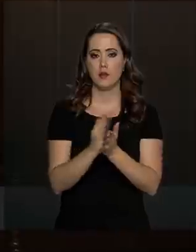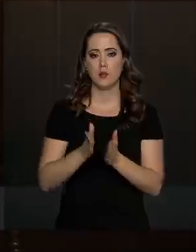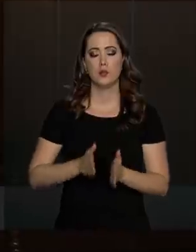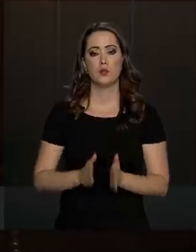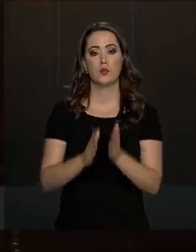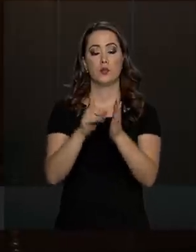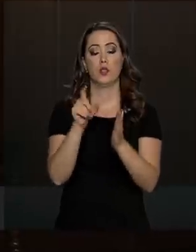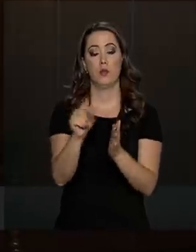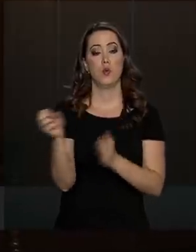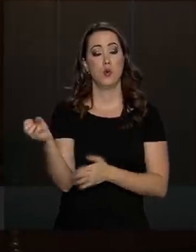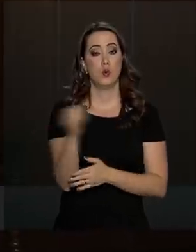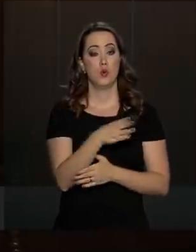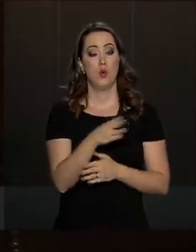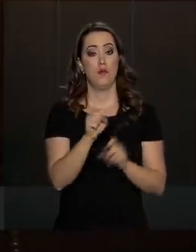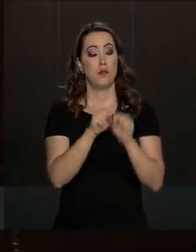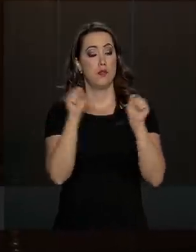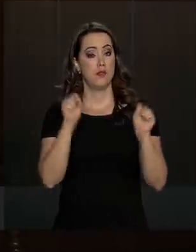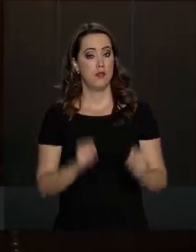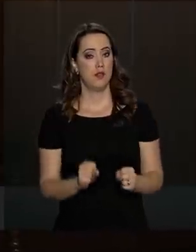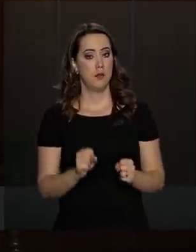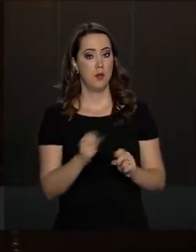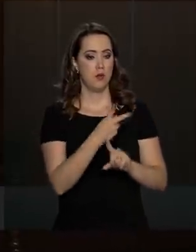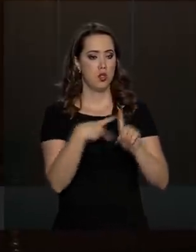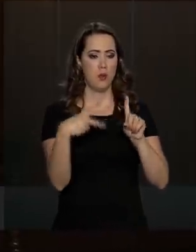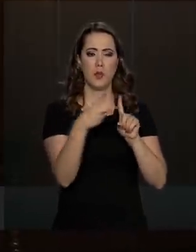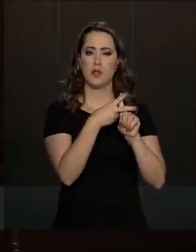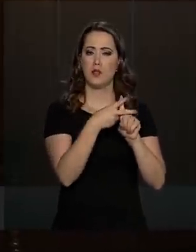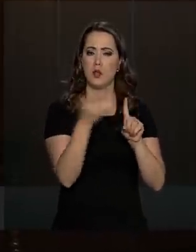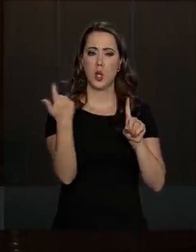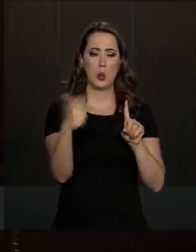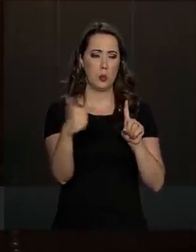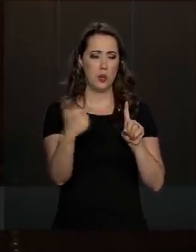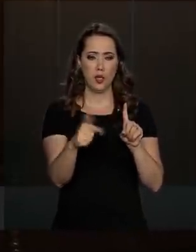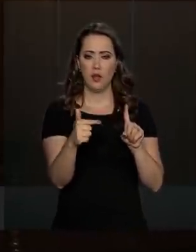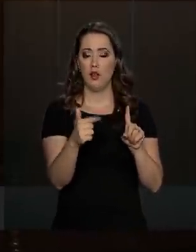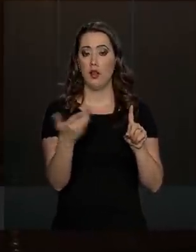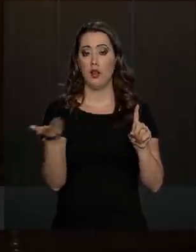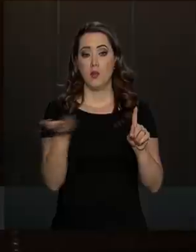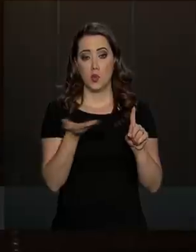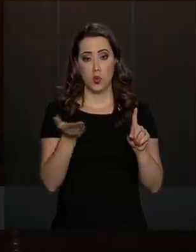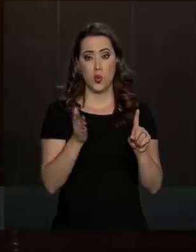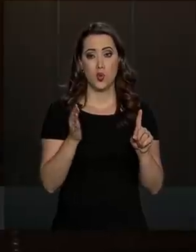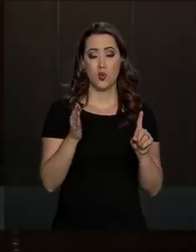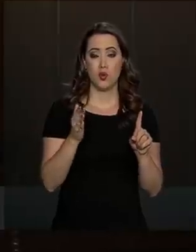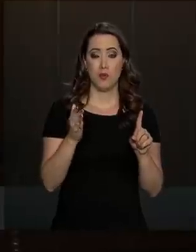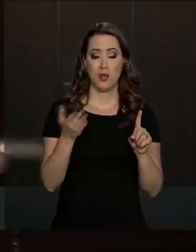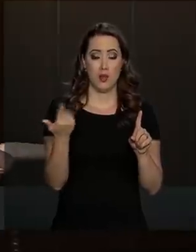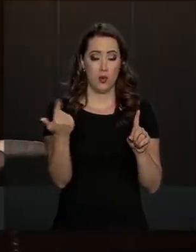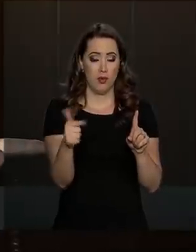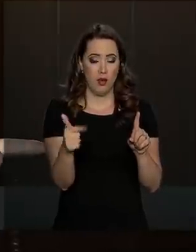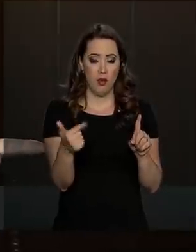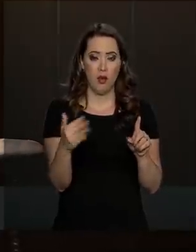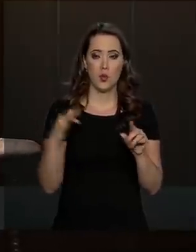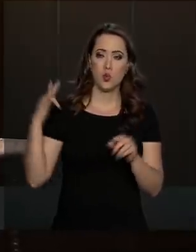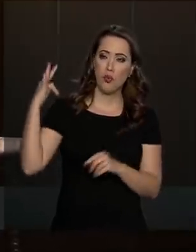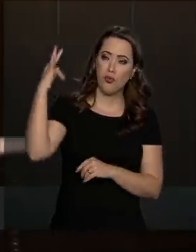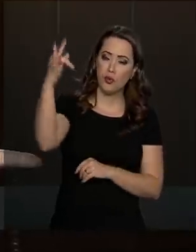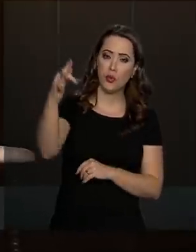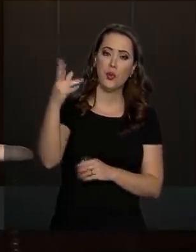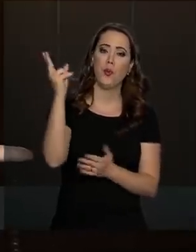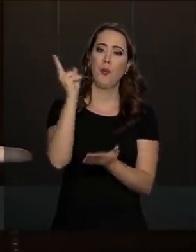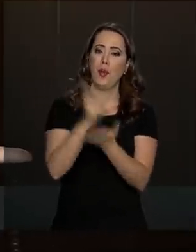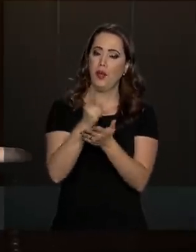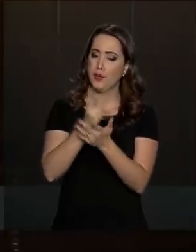para que não tenhamos as gerações futuras sofrendo dessa mesma ameaça